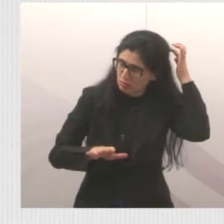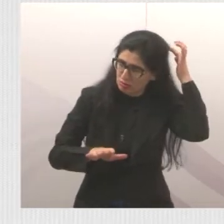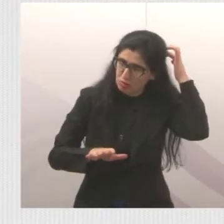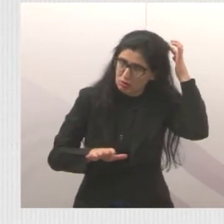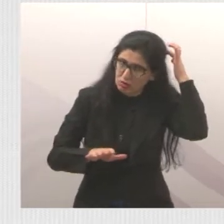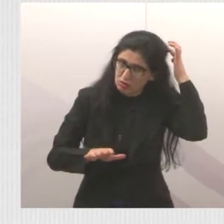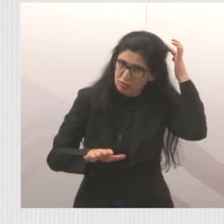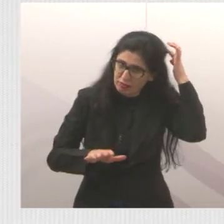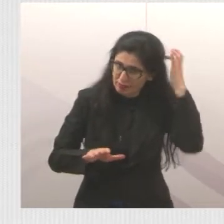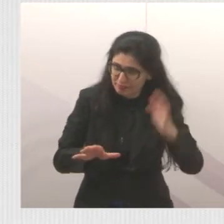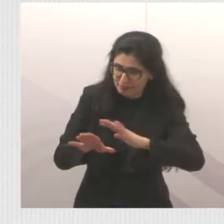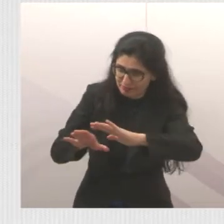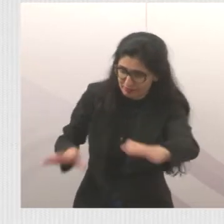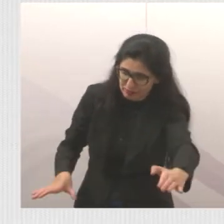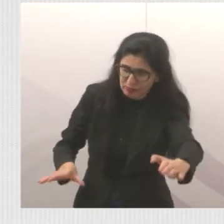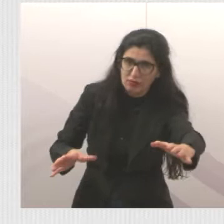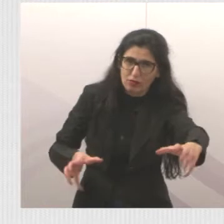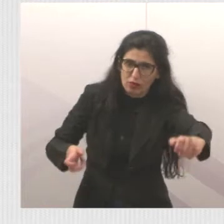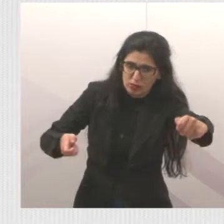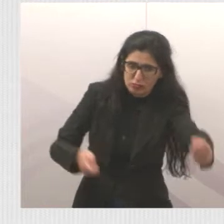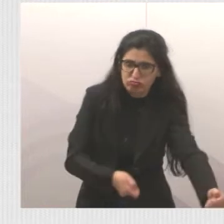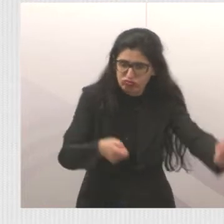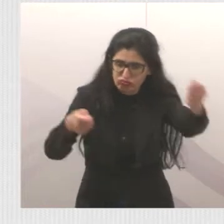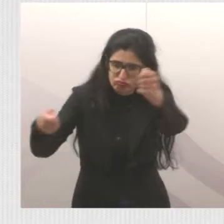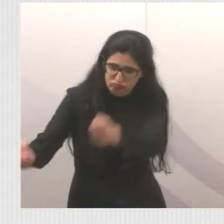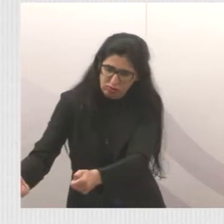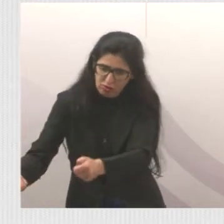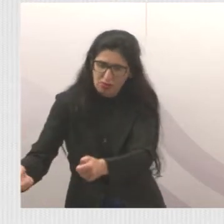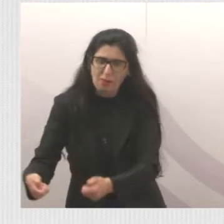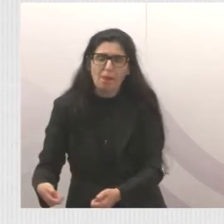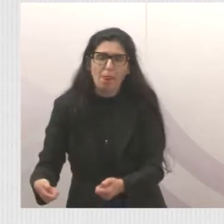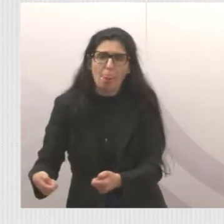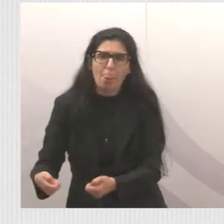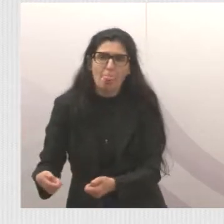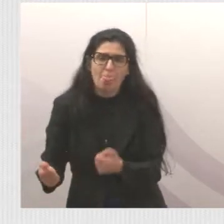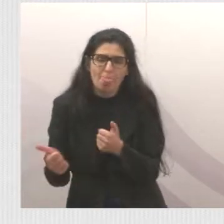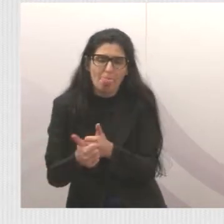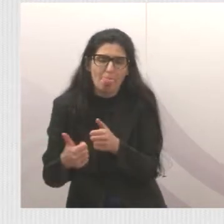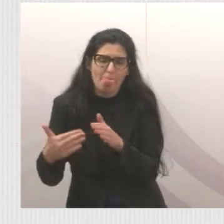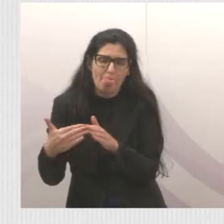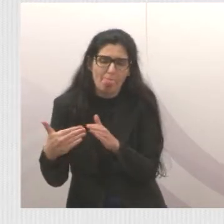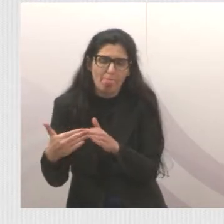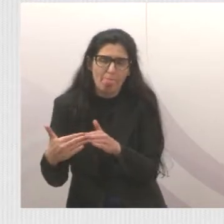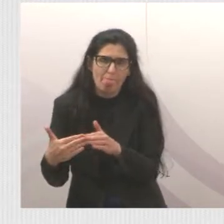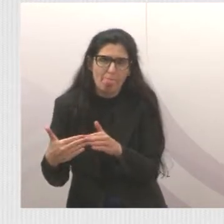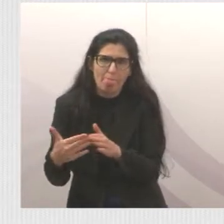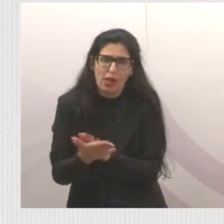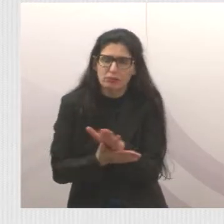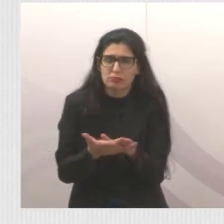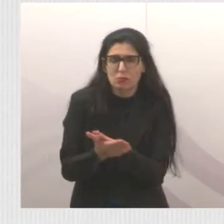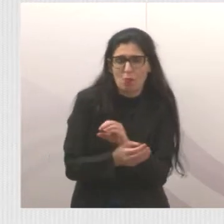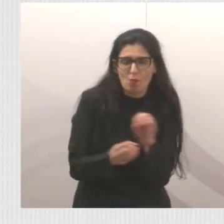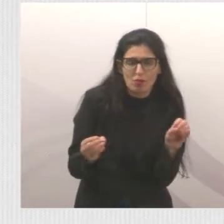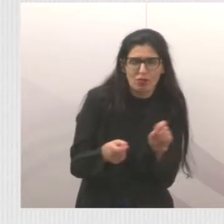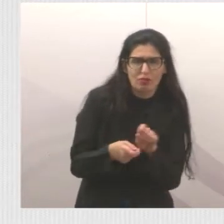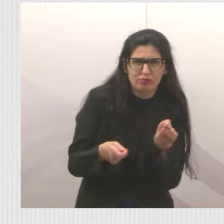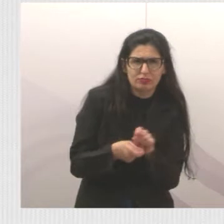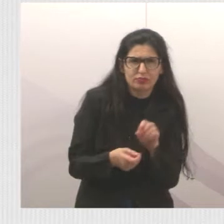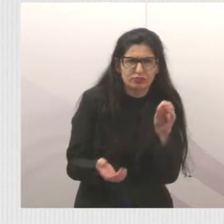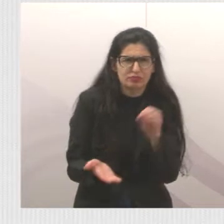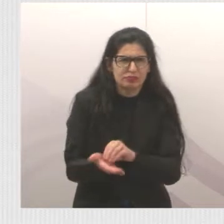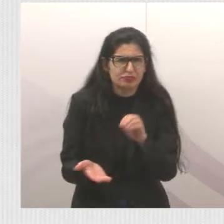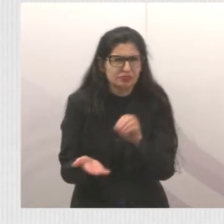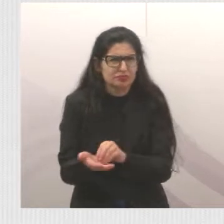da casa do morador, e não foram mais fazer nada naquele local. Que falta de